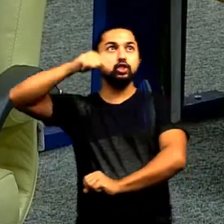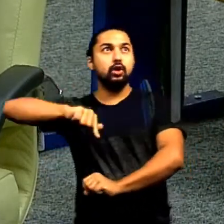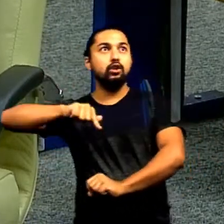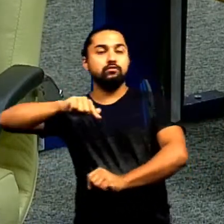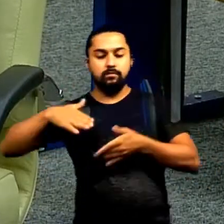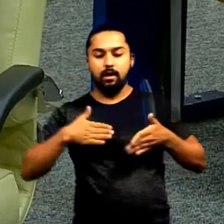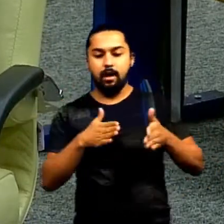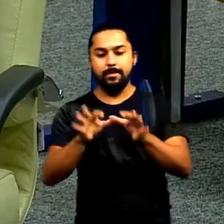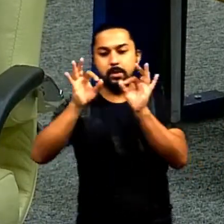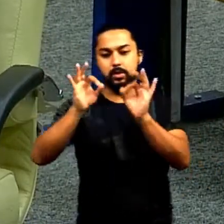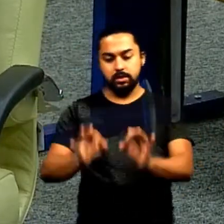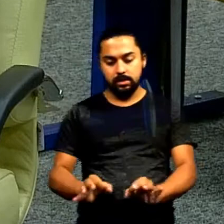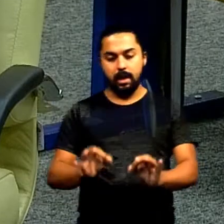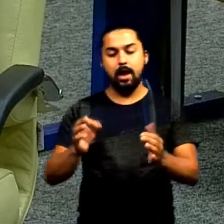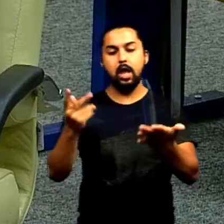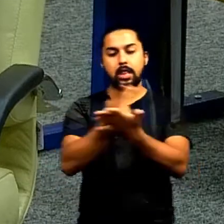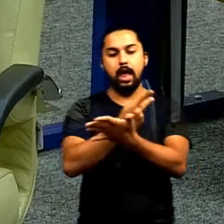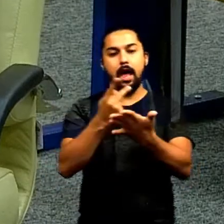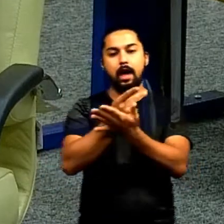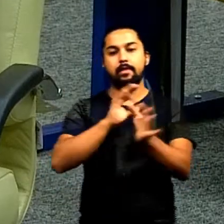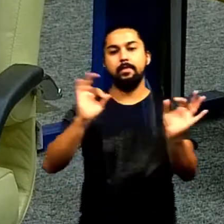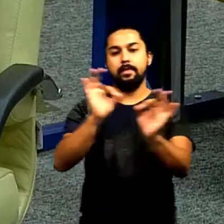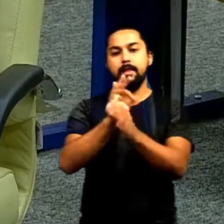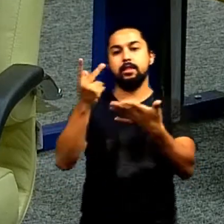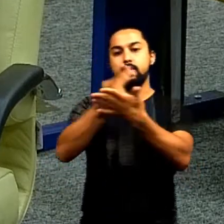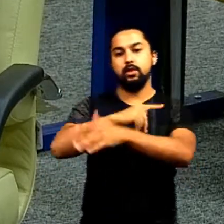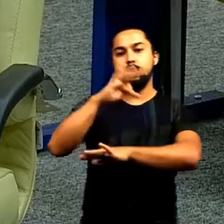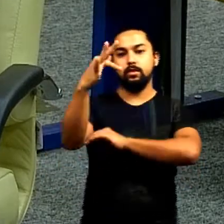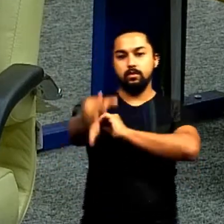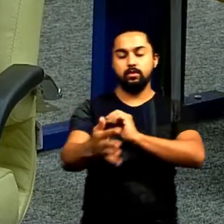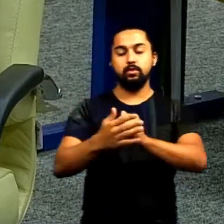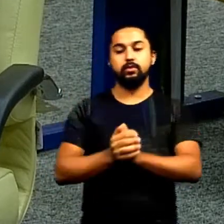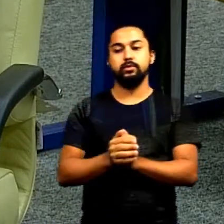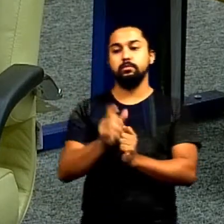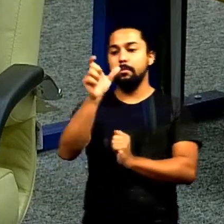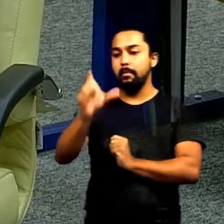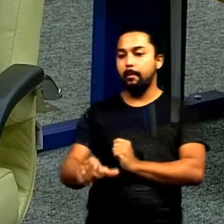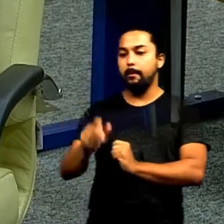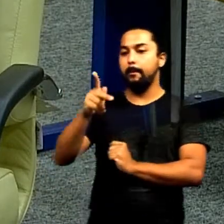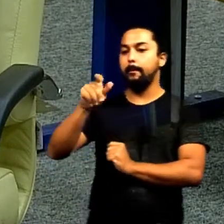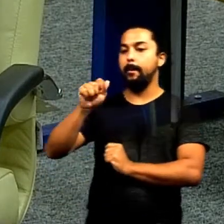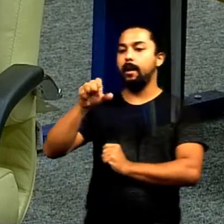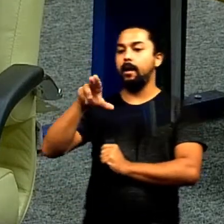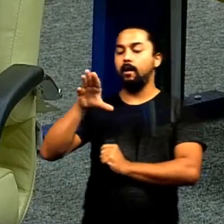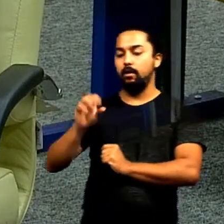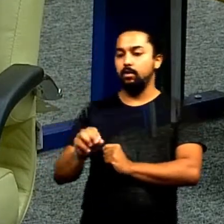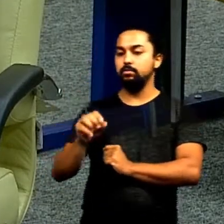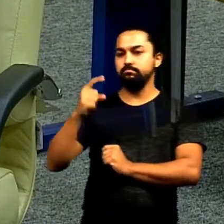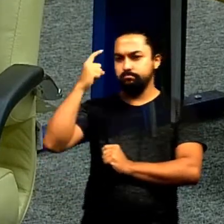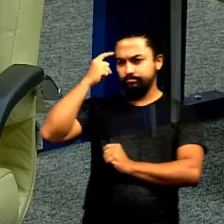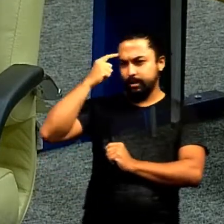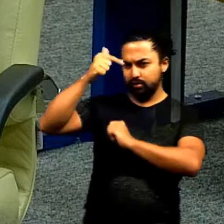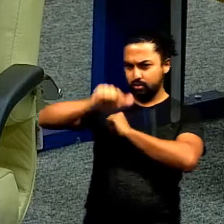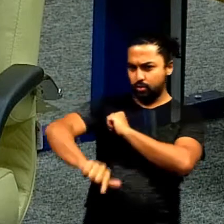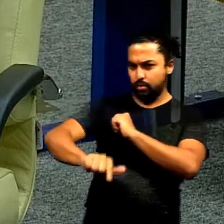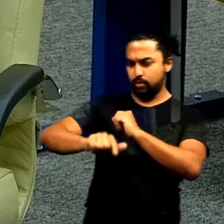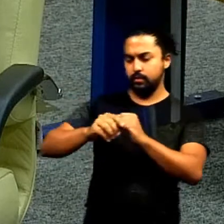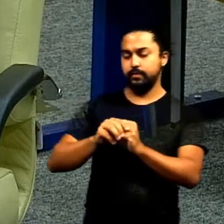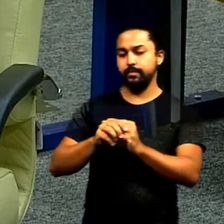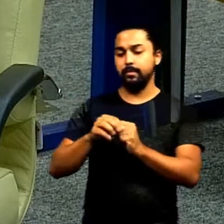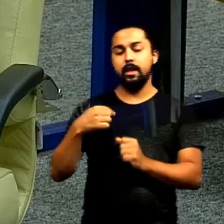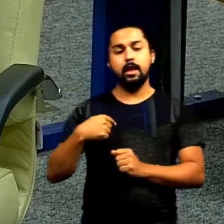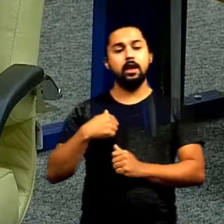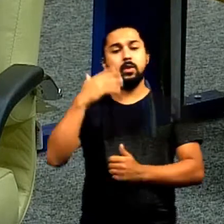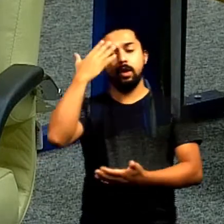pega o caminho certo e nada de ruim acontece com você Paulo repense eu tenho certeza absolutamente